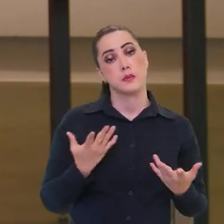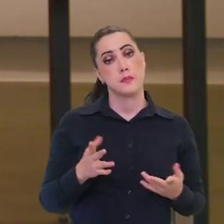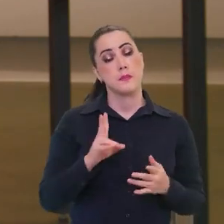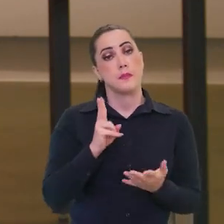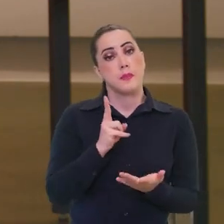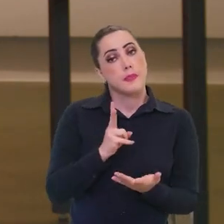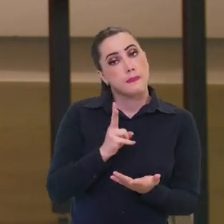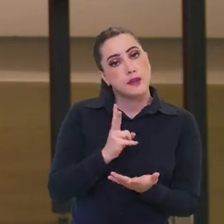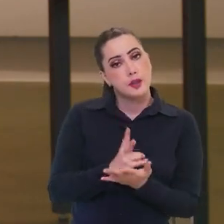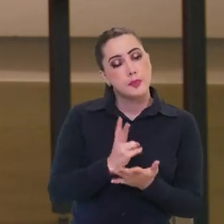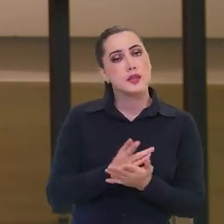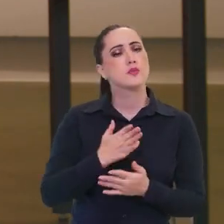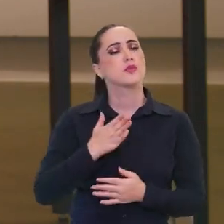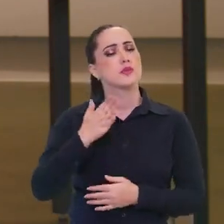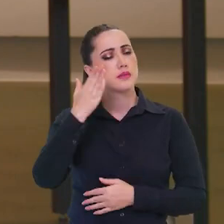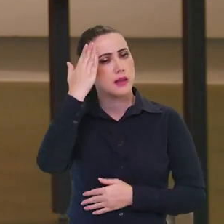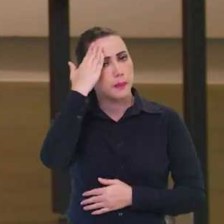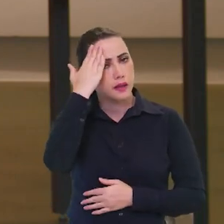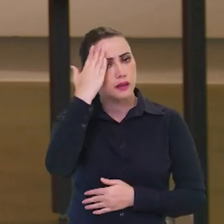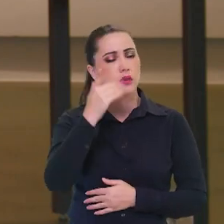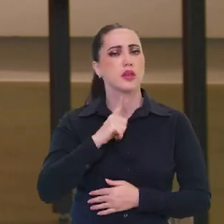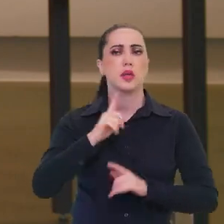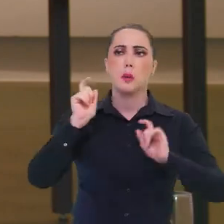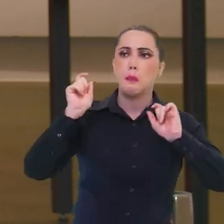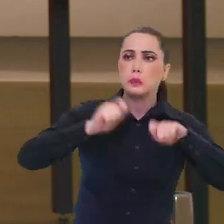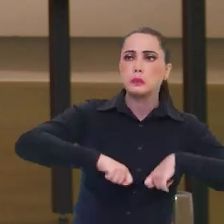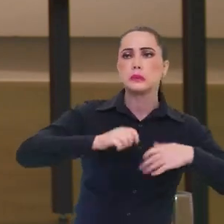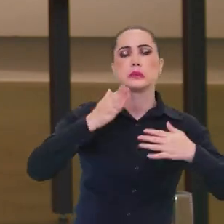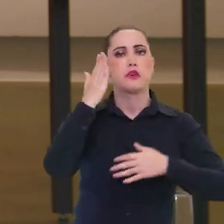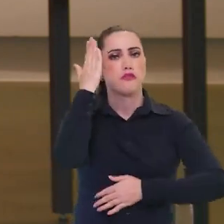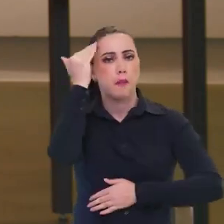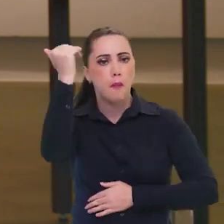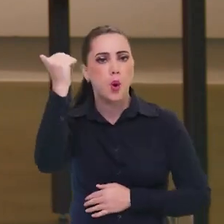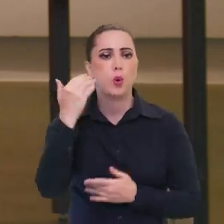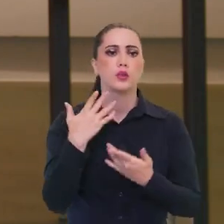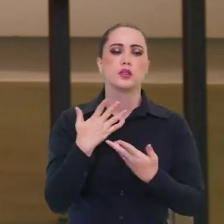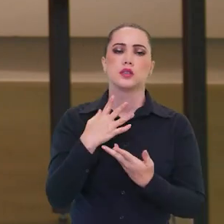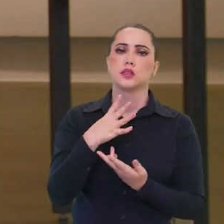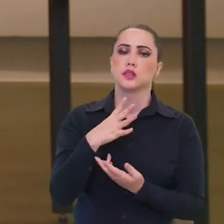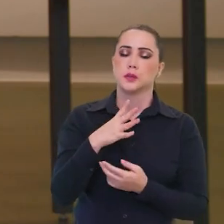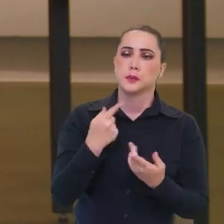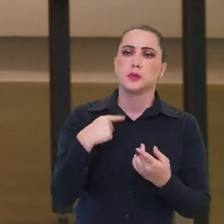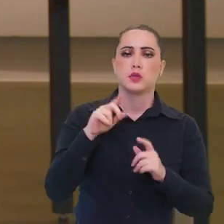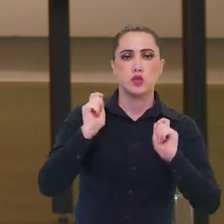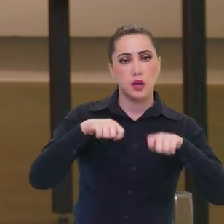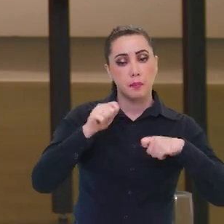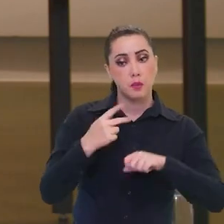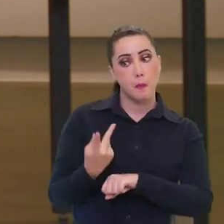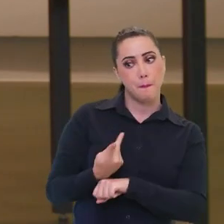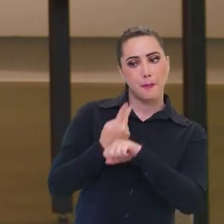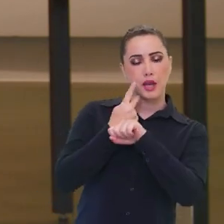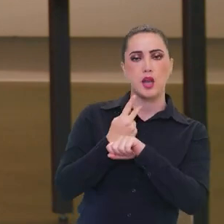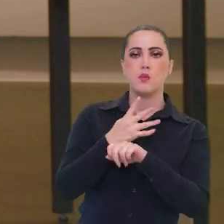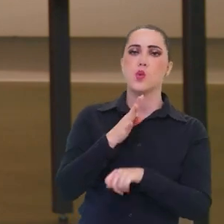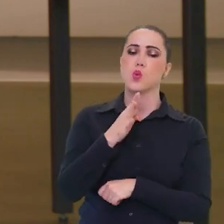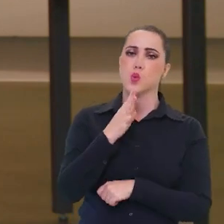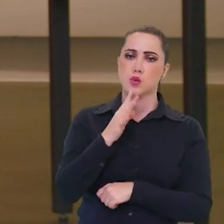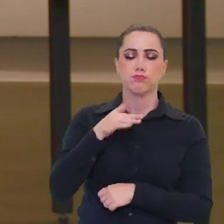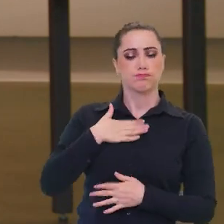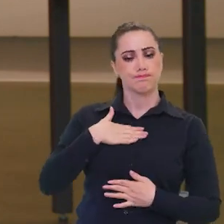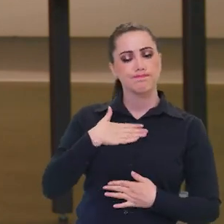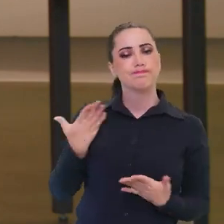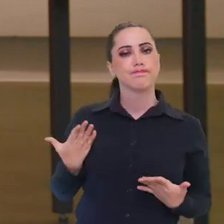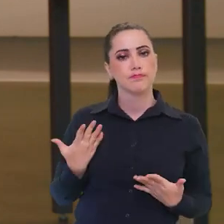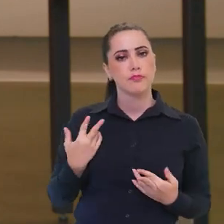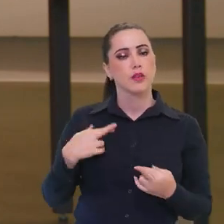apesar do talento, apesar das coisas que eu já pude ser premiada, de todas essas